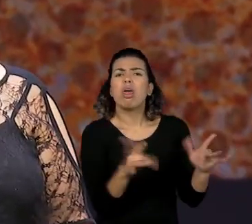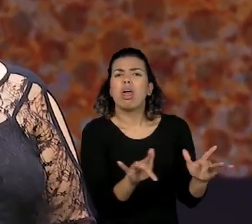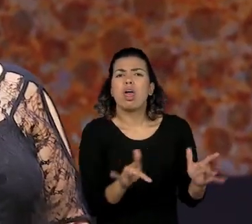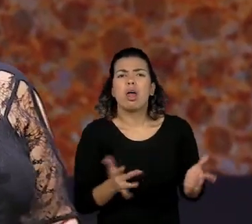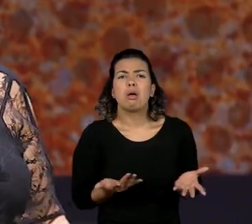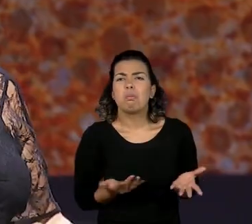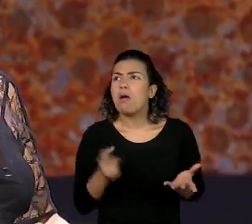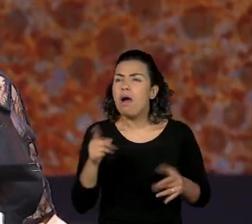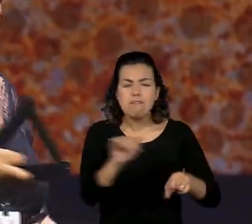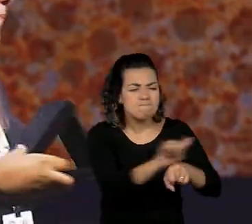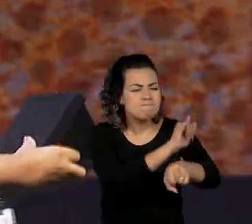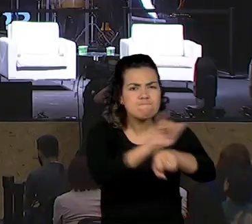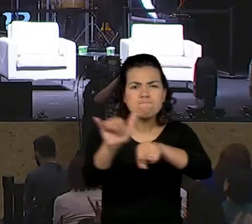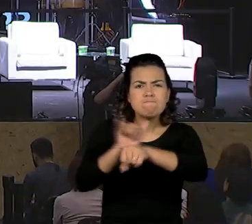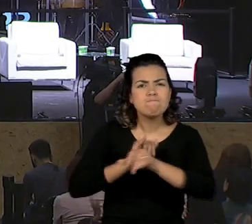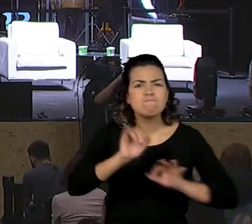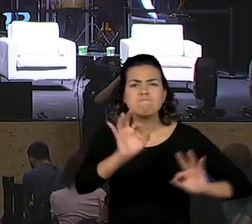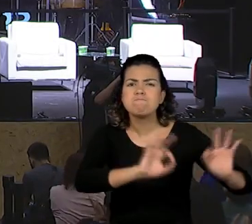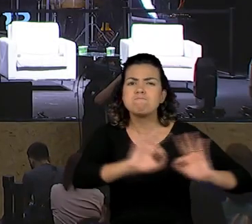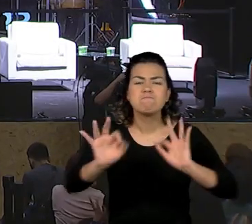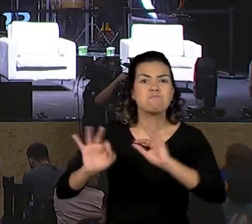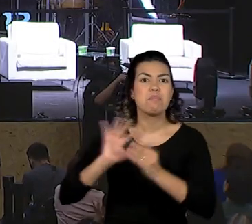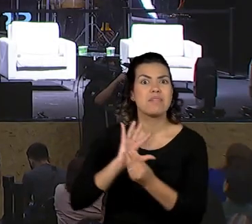arte. E o nome disso é gestão, né?